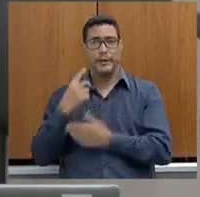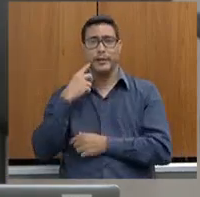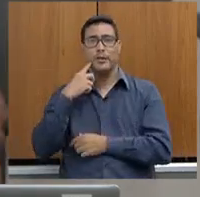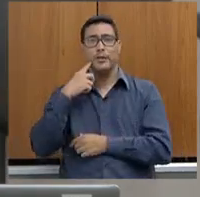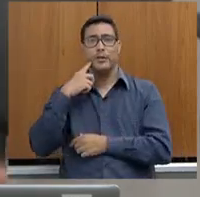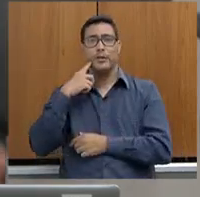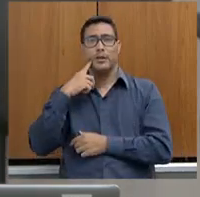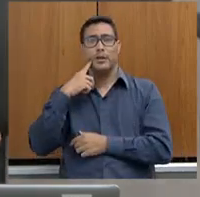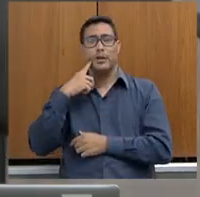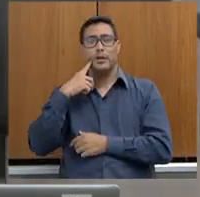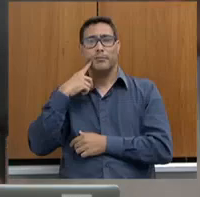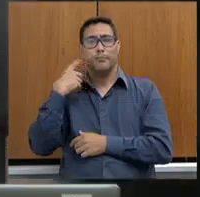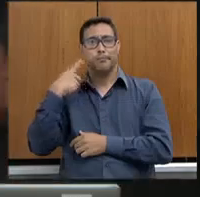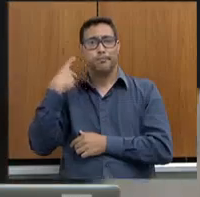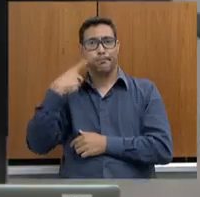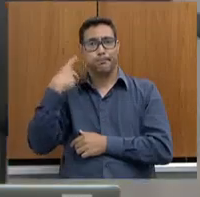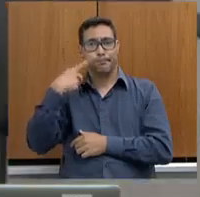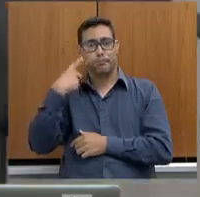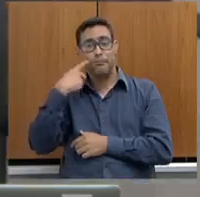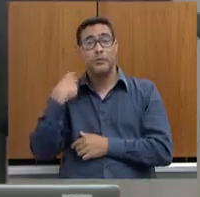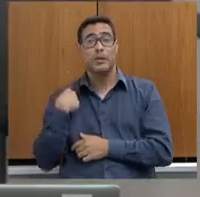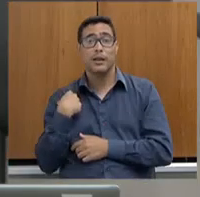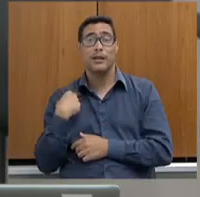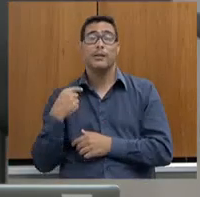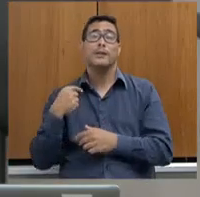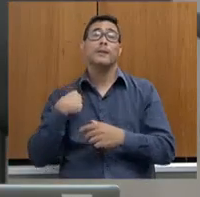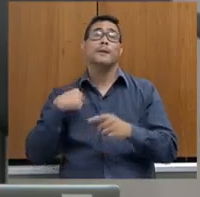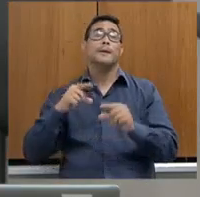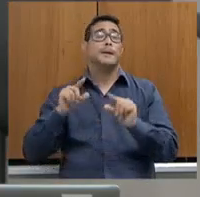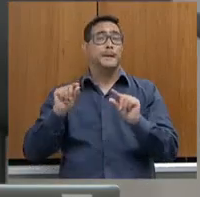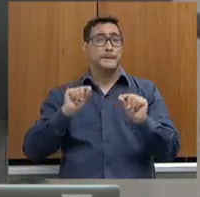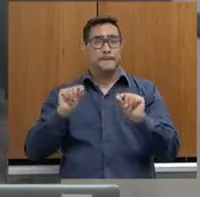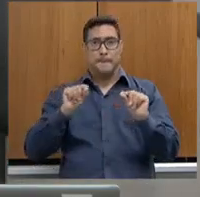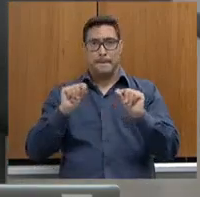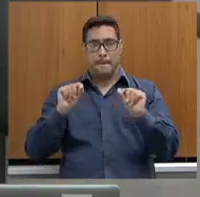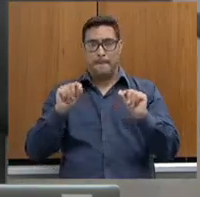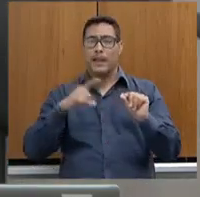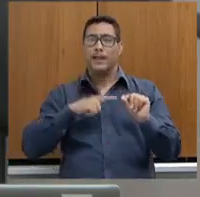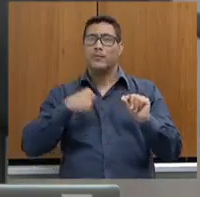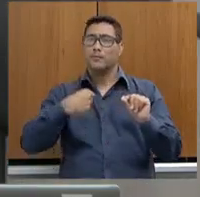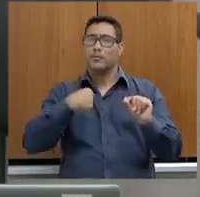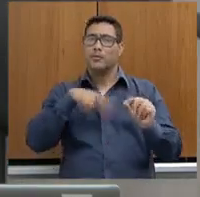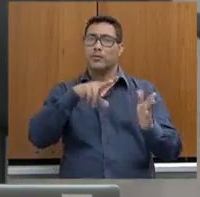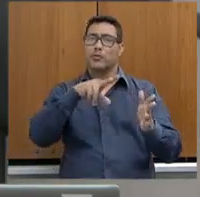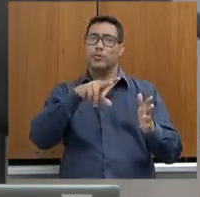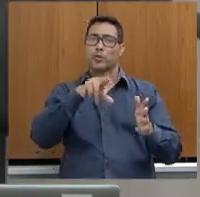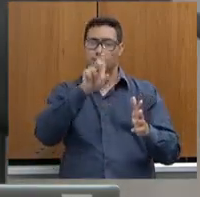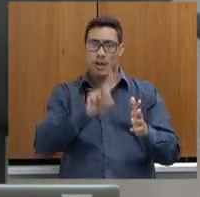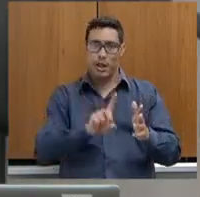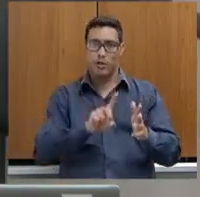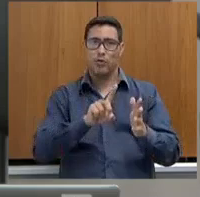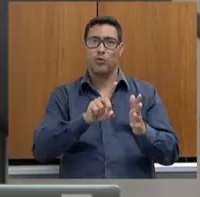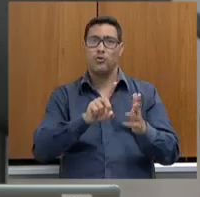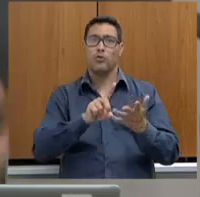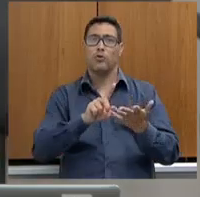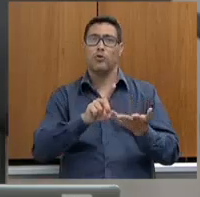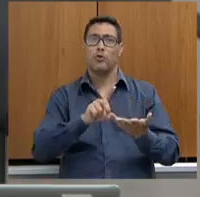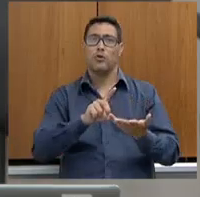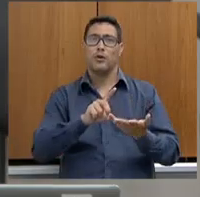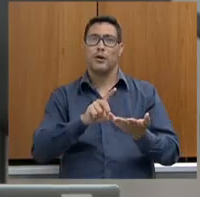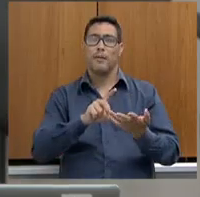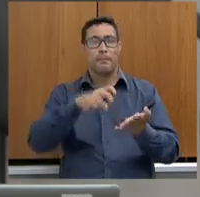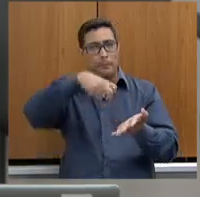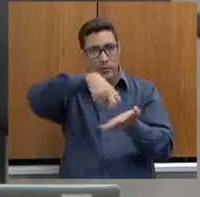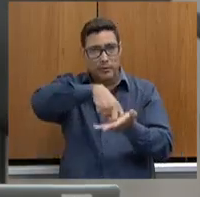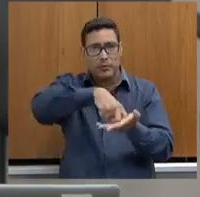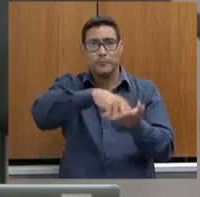deveria ser dirigido, sopesado, e elaborado o tipo penal mediante a gravidade